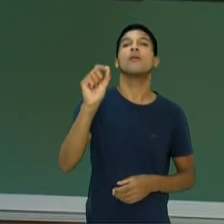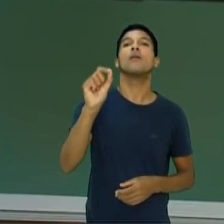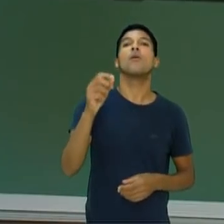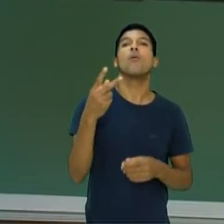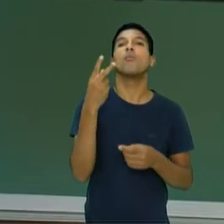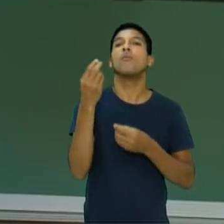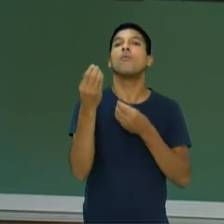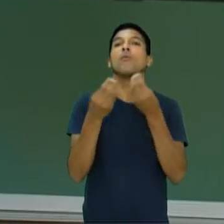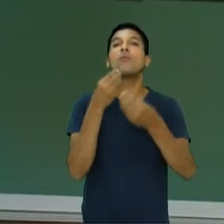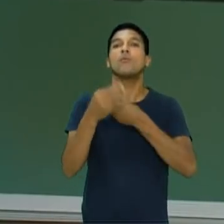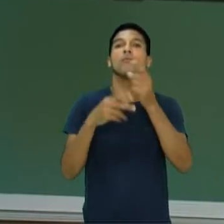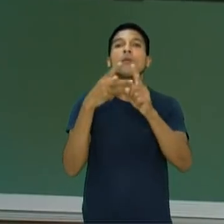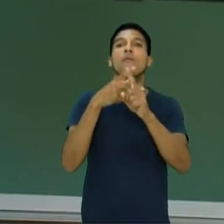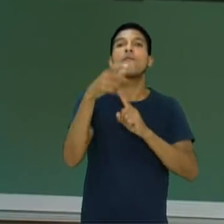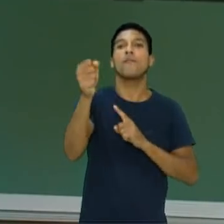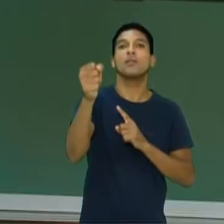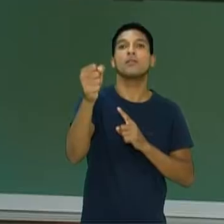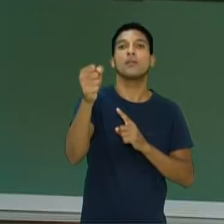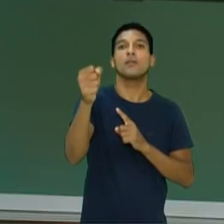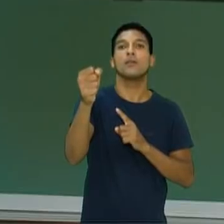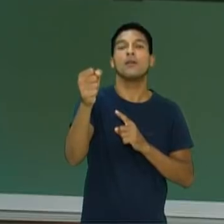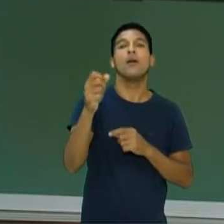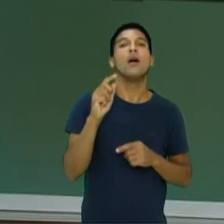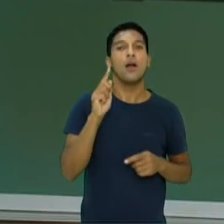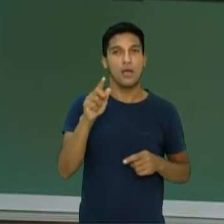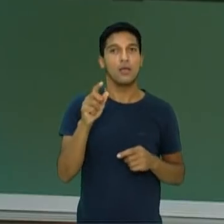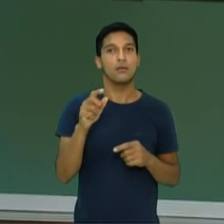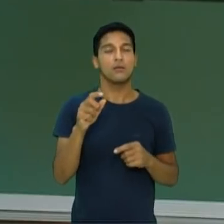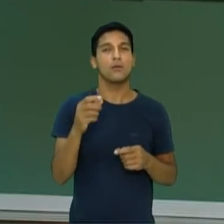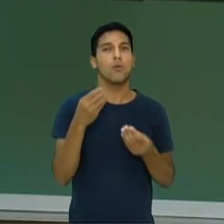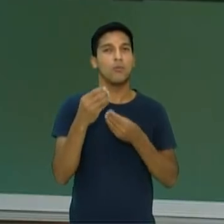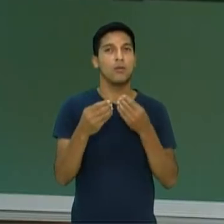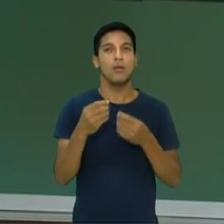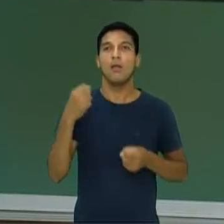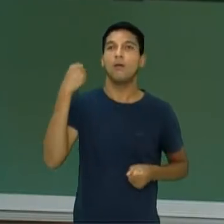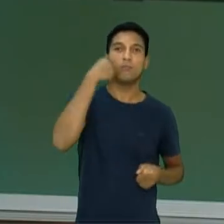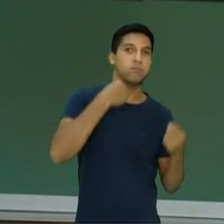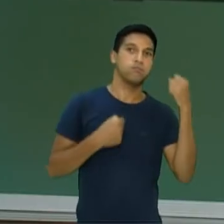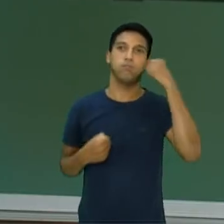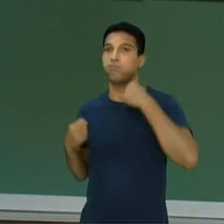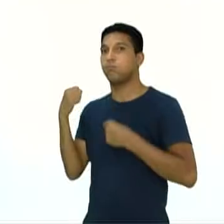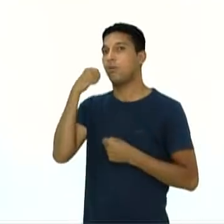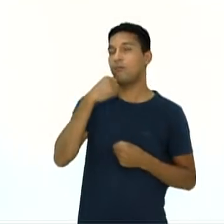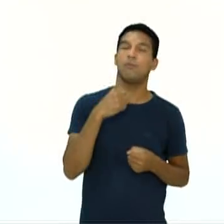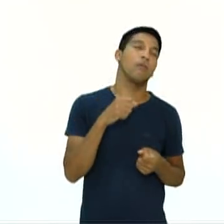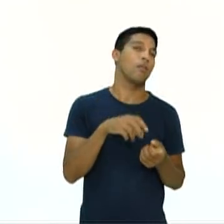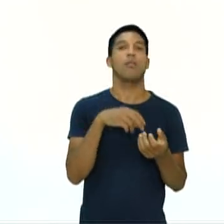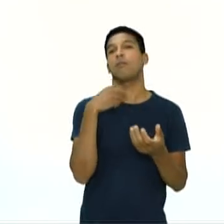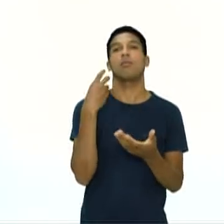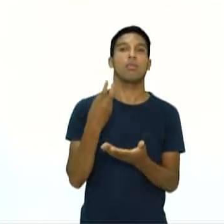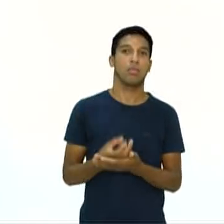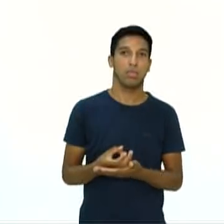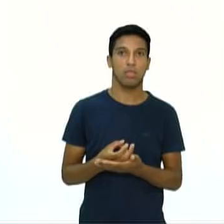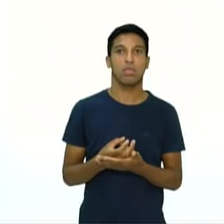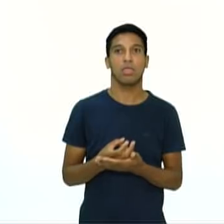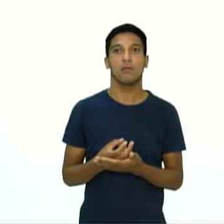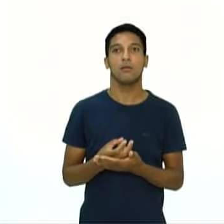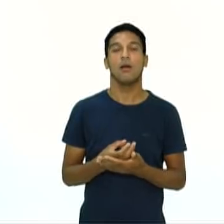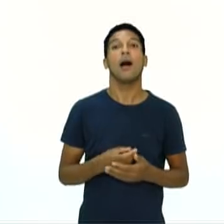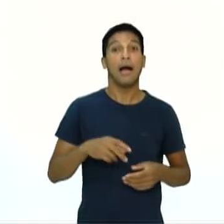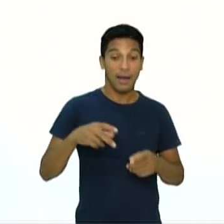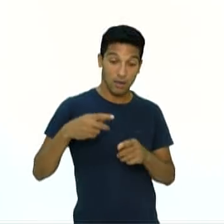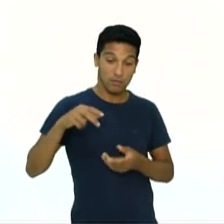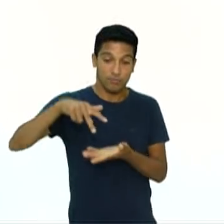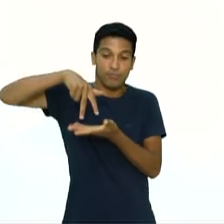ou então nocautear o oponente. Já vamos entender como que é esse nocaute, ok? O lutador deve